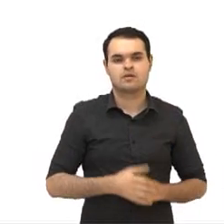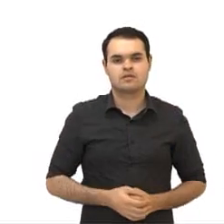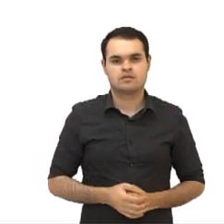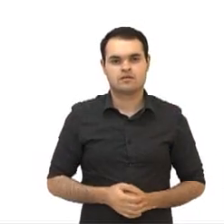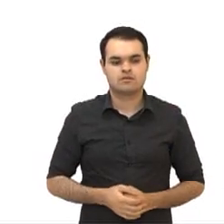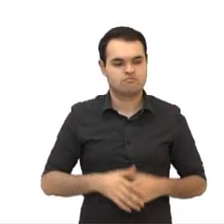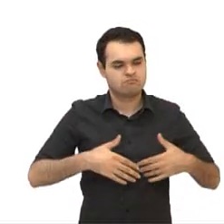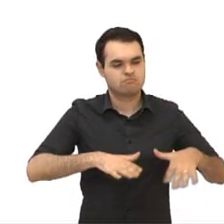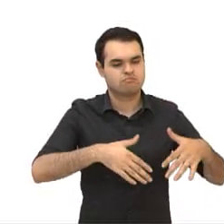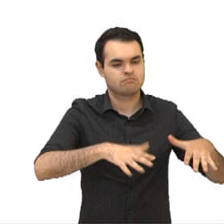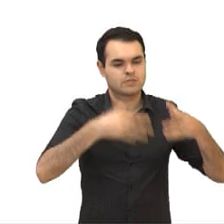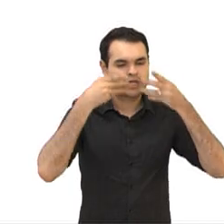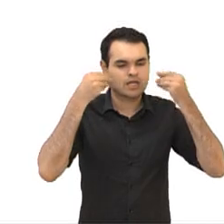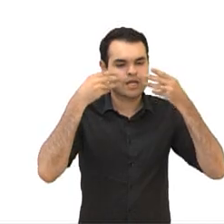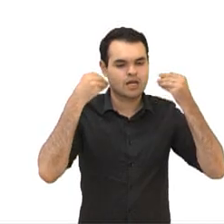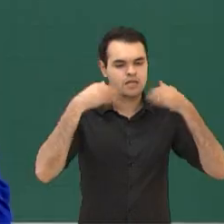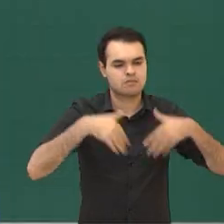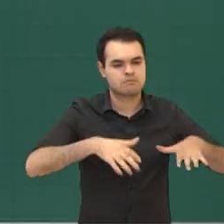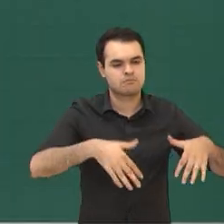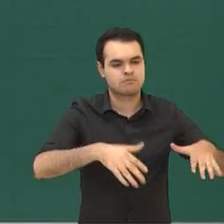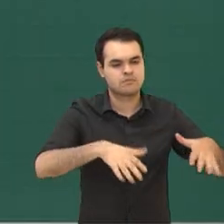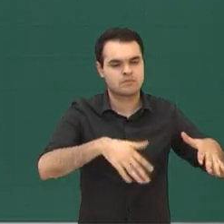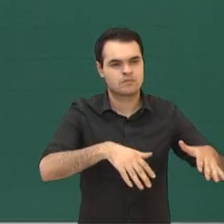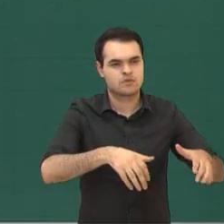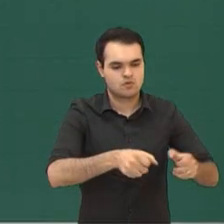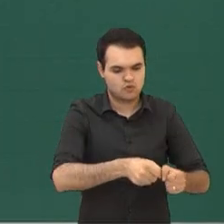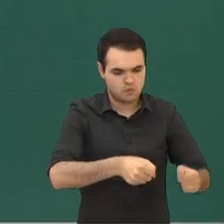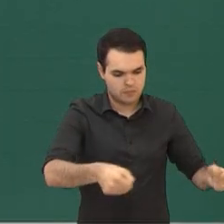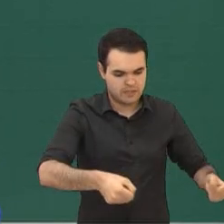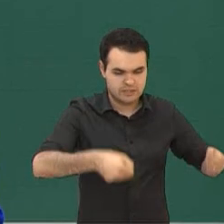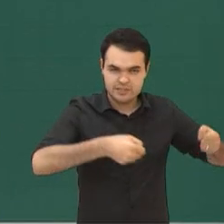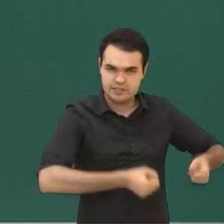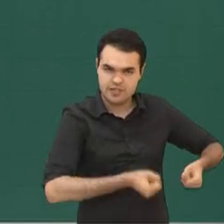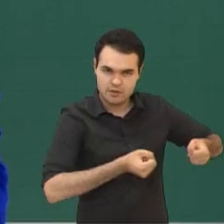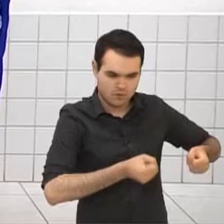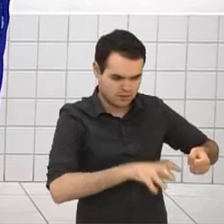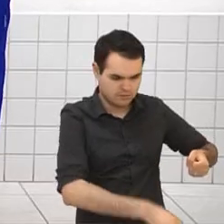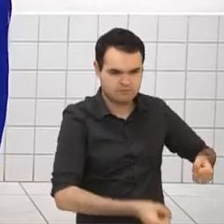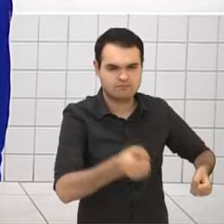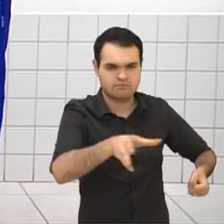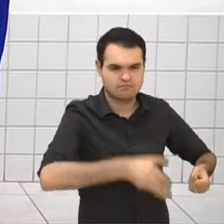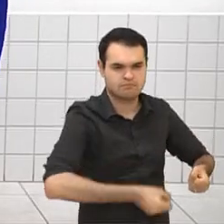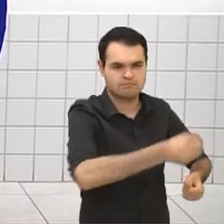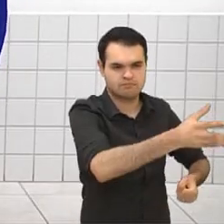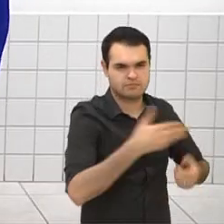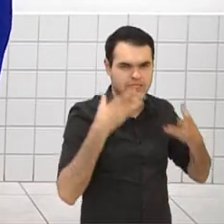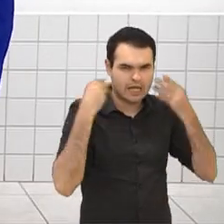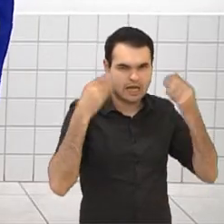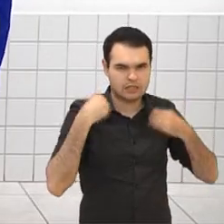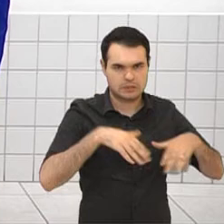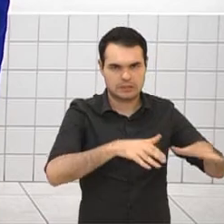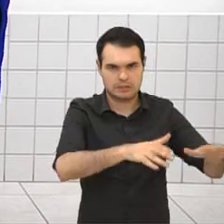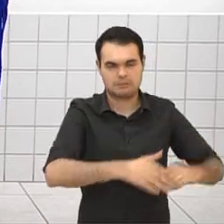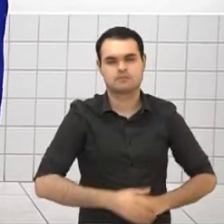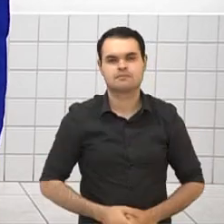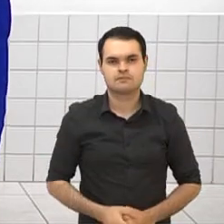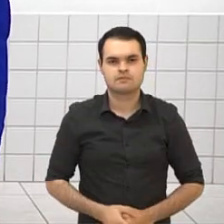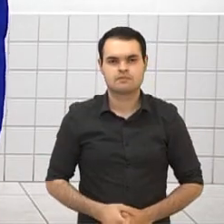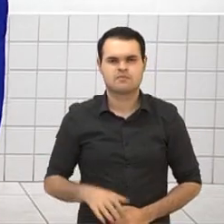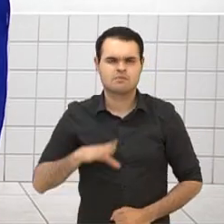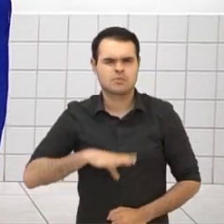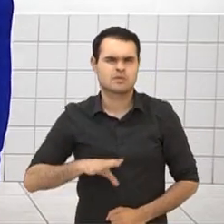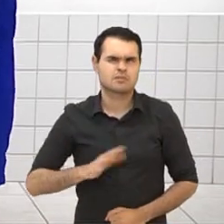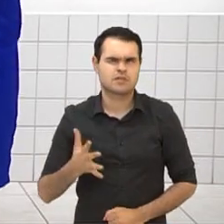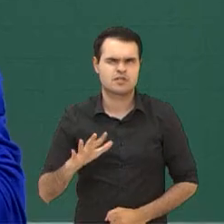deixar os gatos saírem do pacote. Do pacote, da sacola. Da sacola. Mas o que isso quer dizer, de fato, né? No português, seria